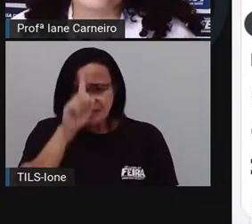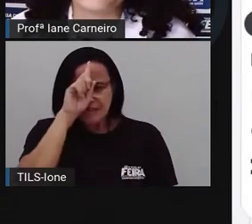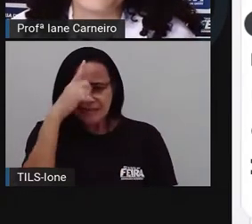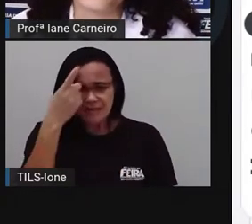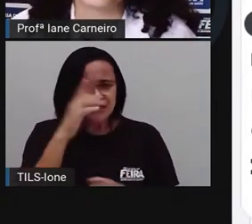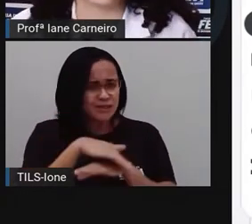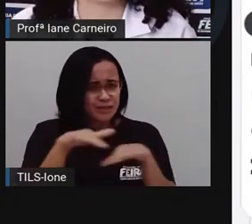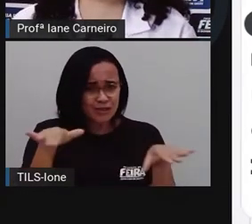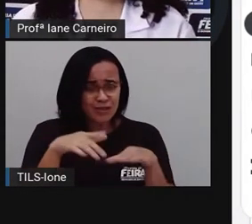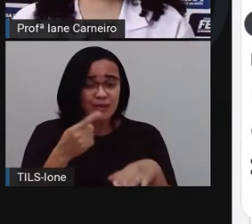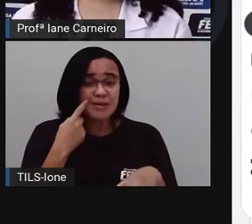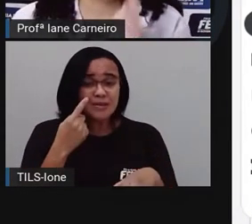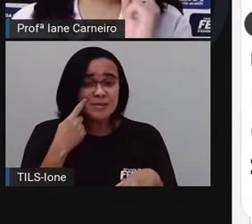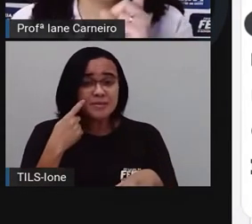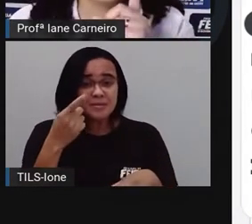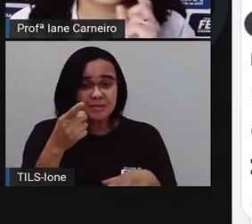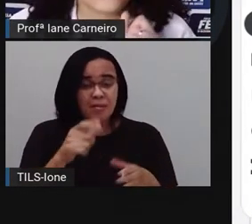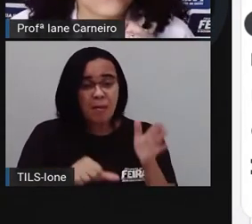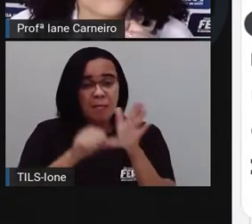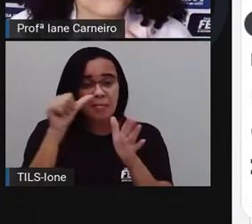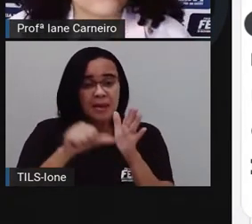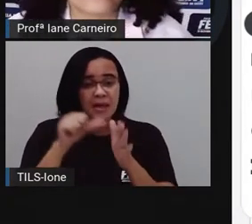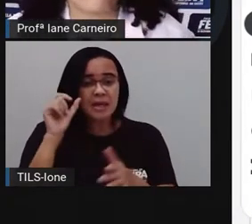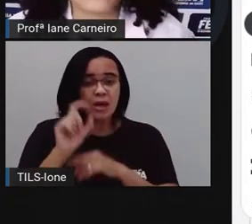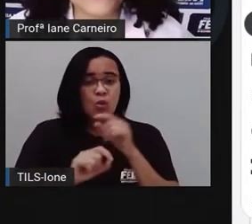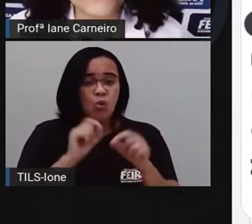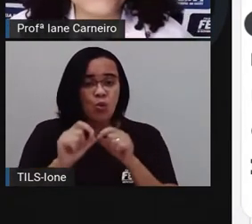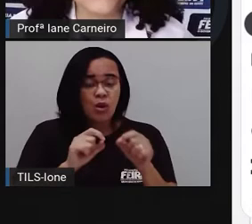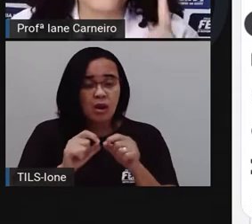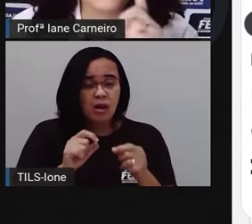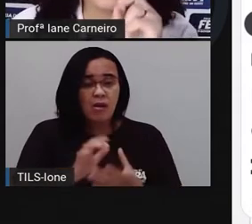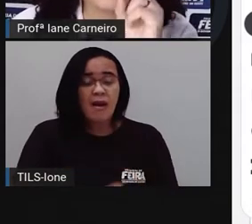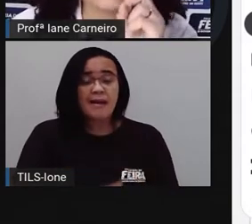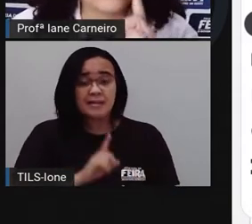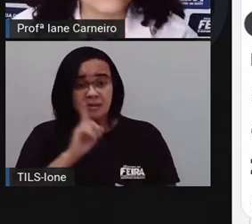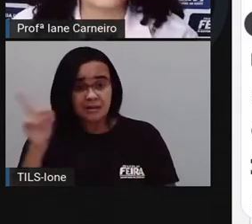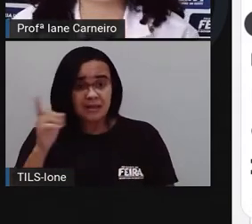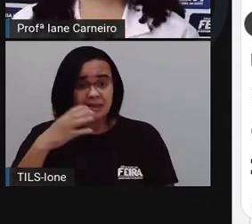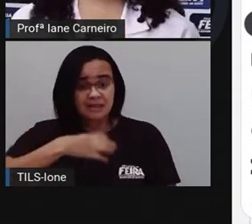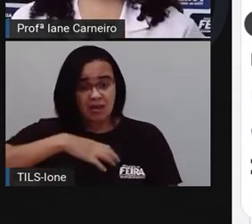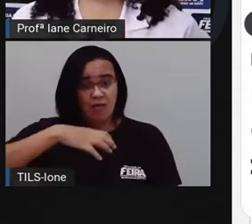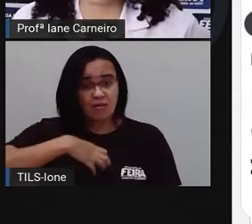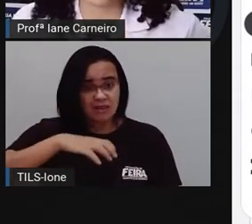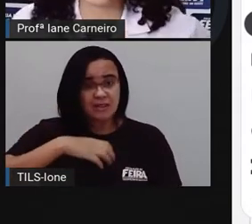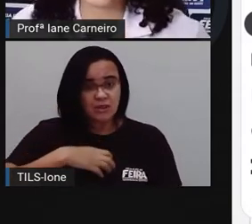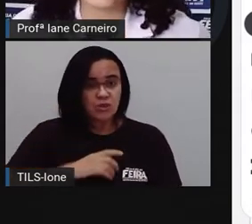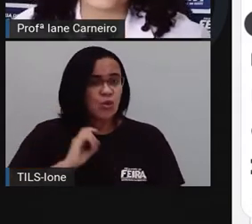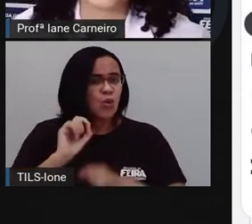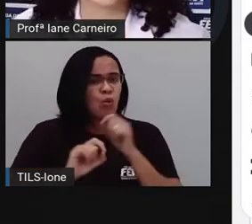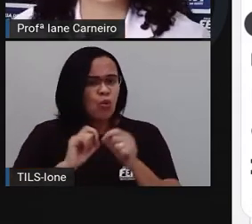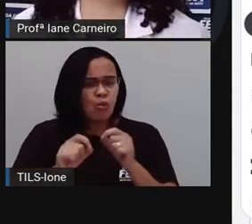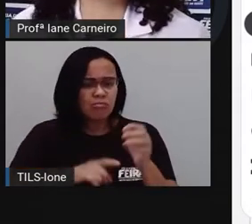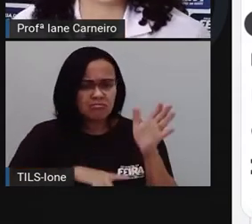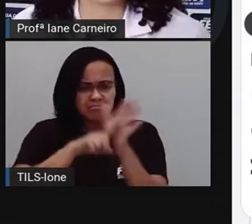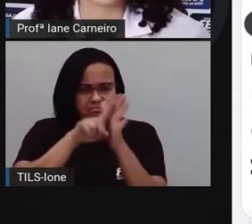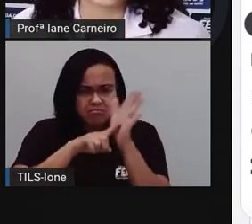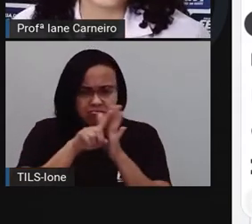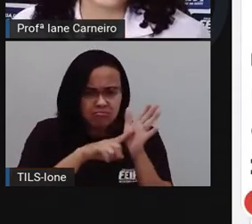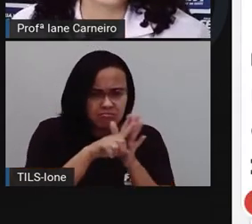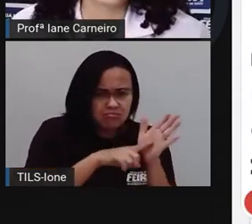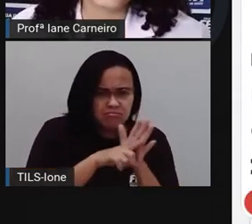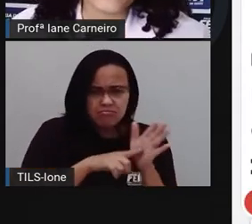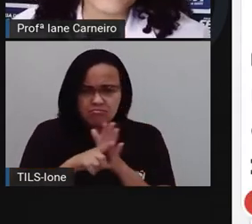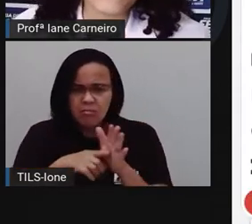primeira questão. Olha só. O zoológico de Salvador fez um censo de animais que nasceram em 2013.